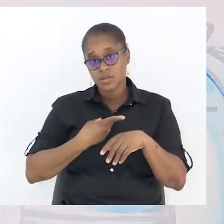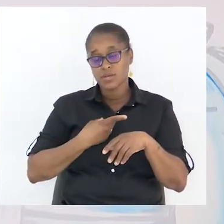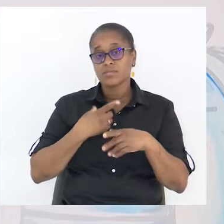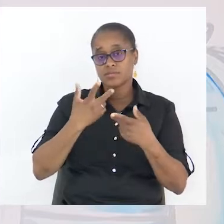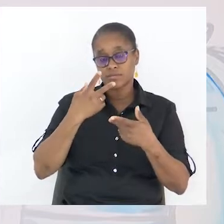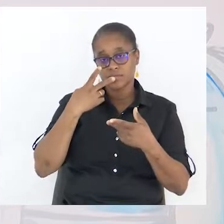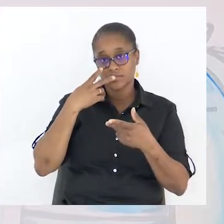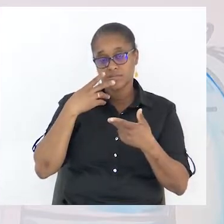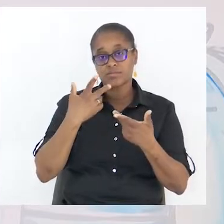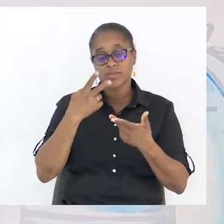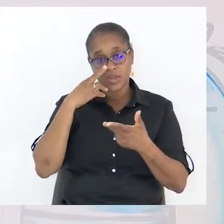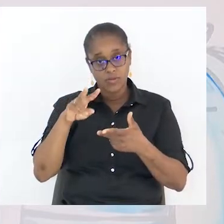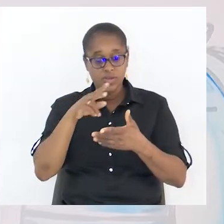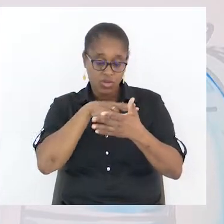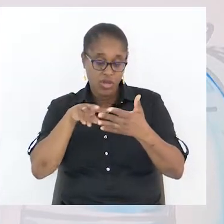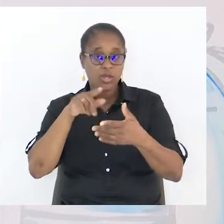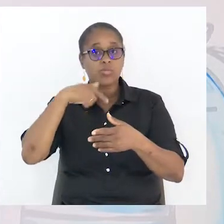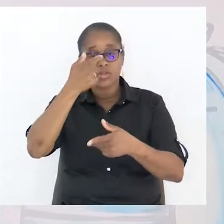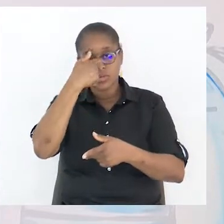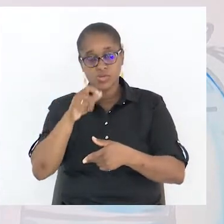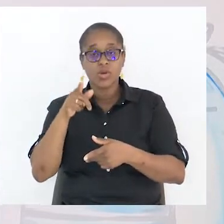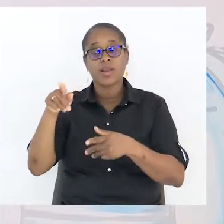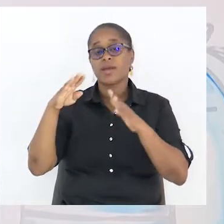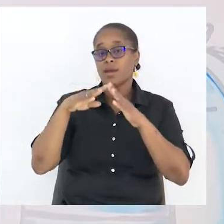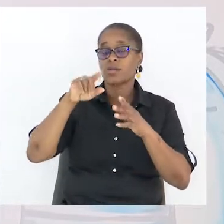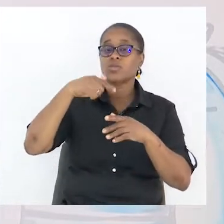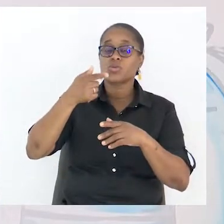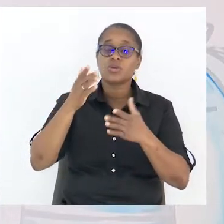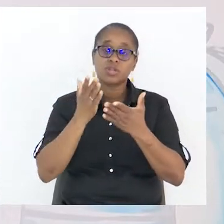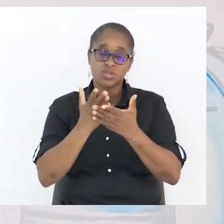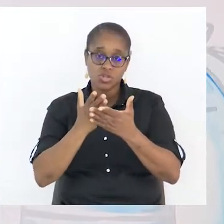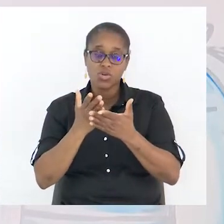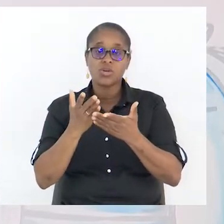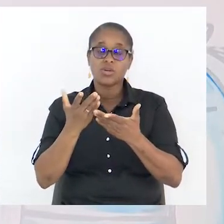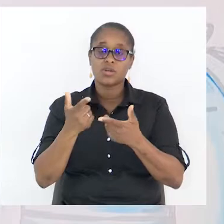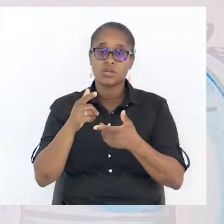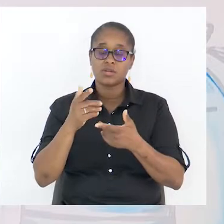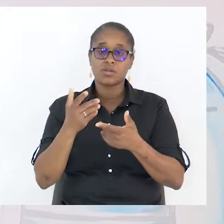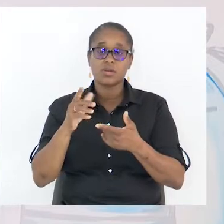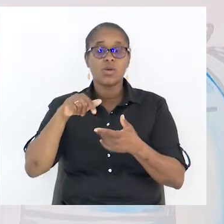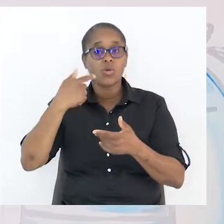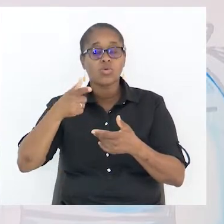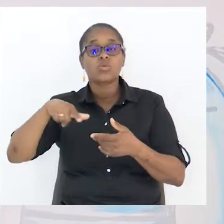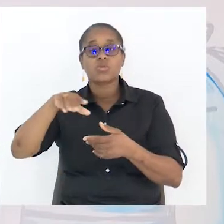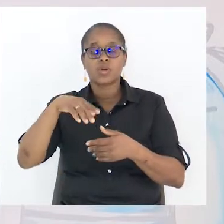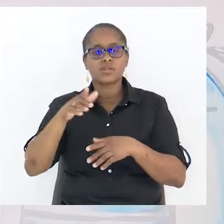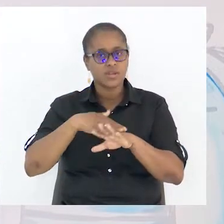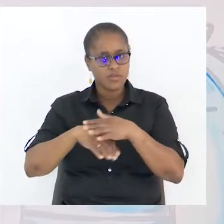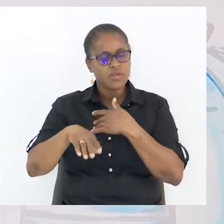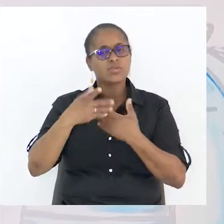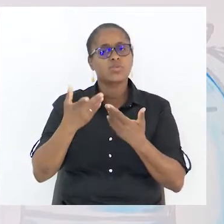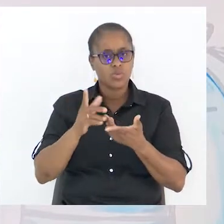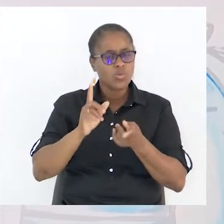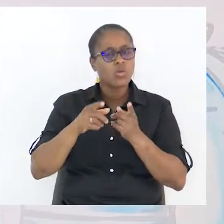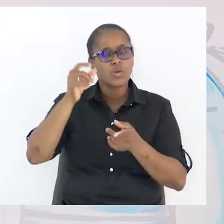ou na escola, ou num outro lugar. Estás a produzir aquilo que é o texto argumentativo. Dás a ideia. É claro que